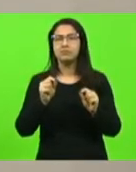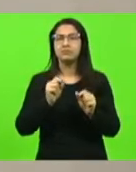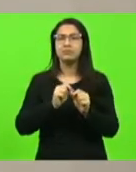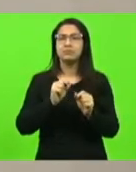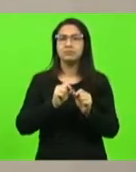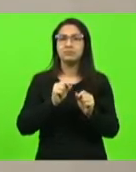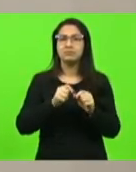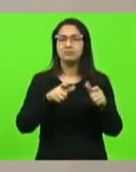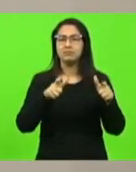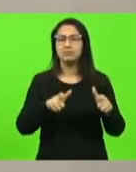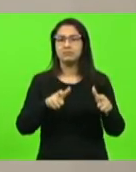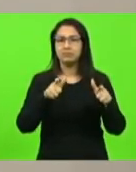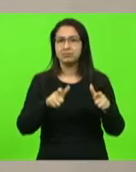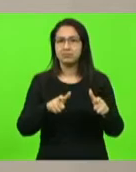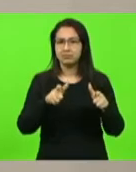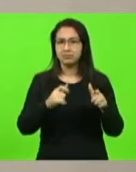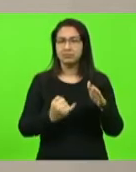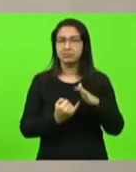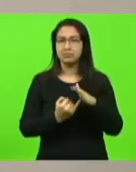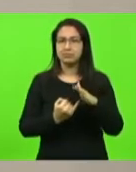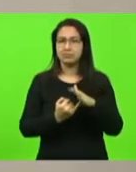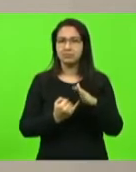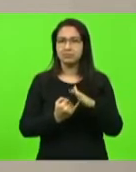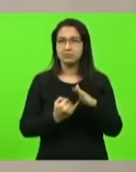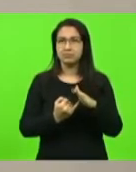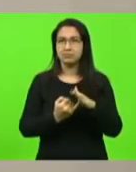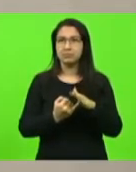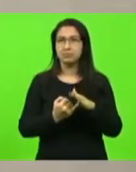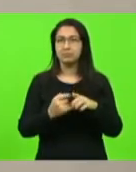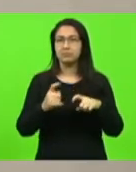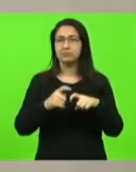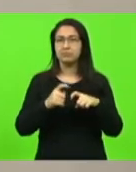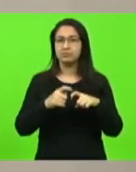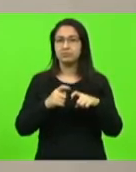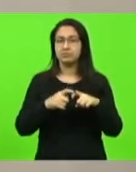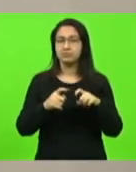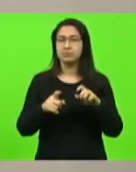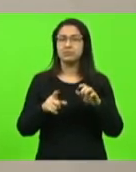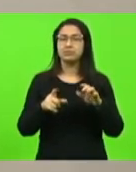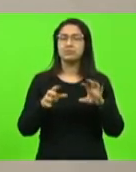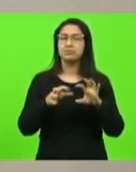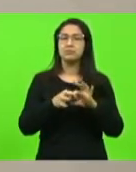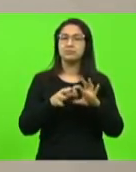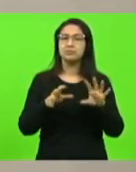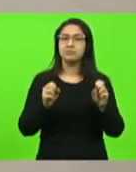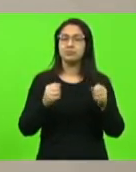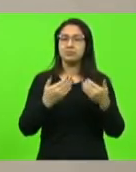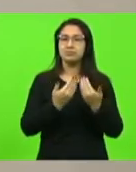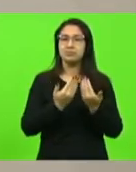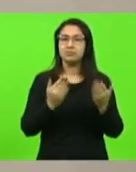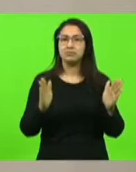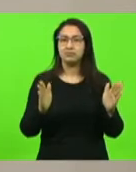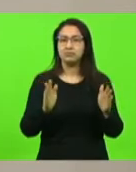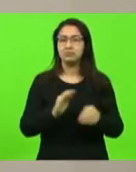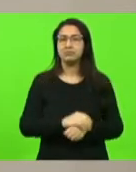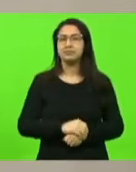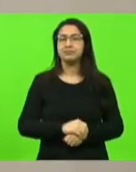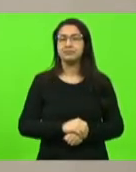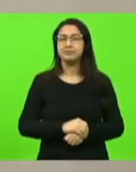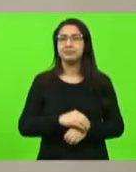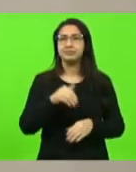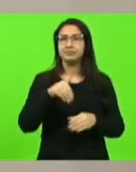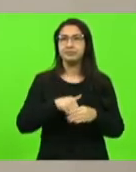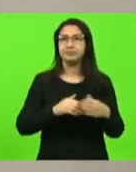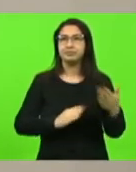do Instituto Médico Legal do município de Rio do Sul seja reaberta. Em discussão, em votação,